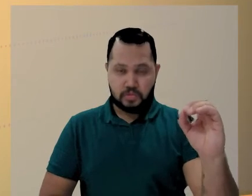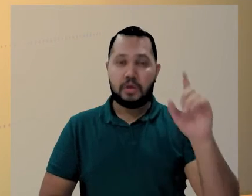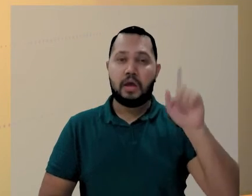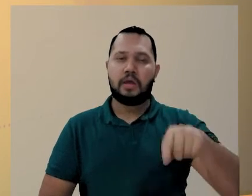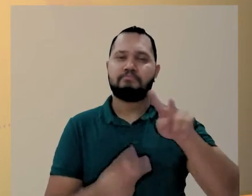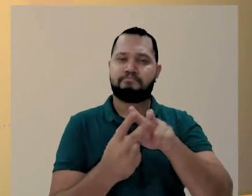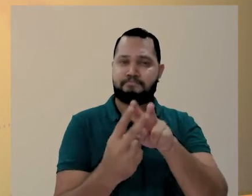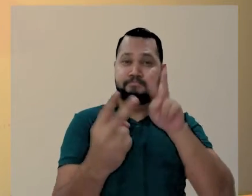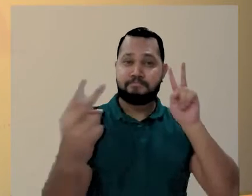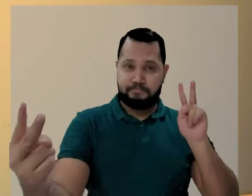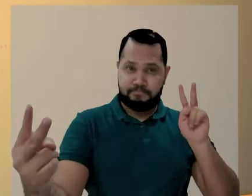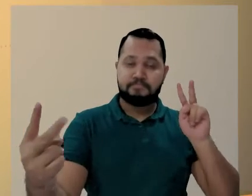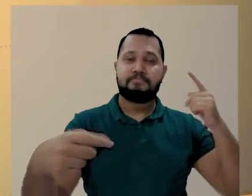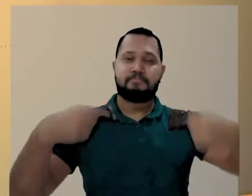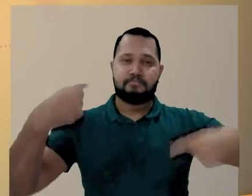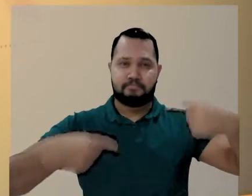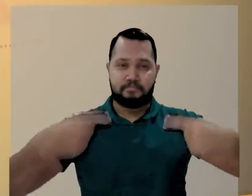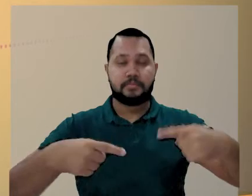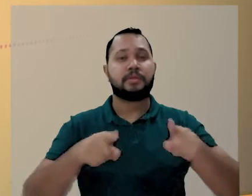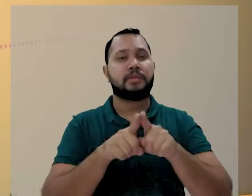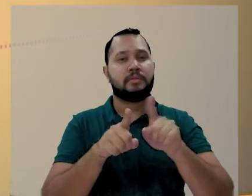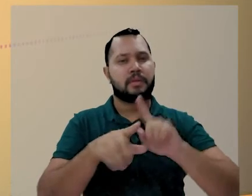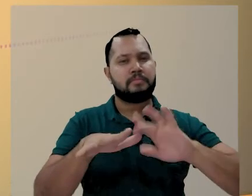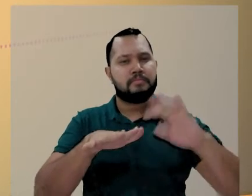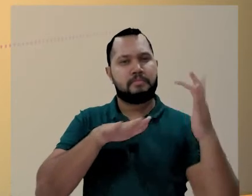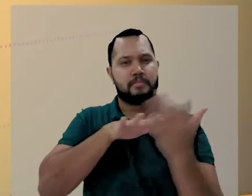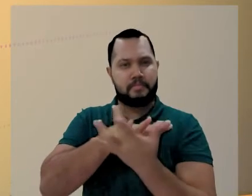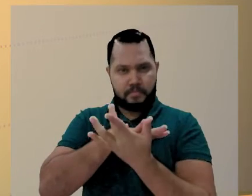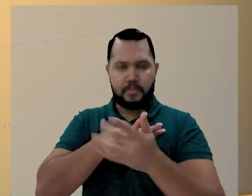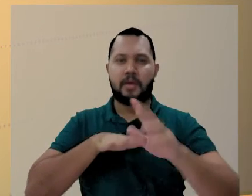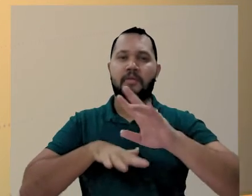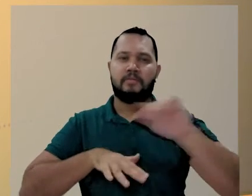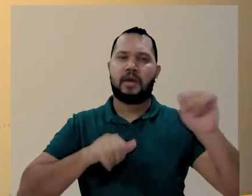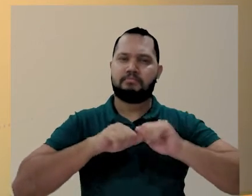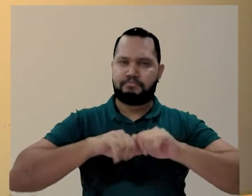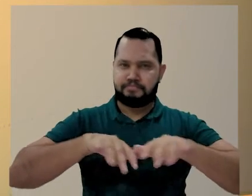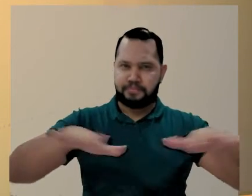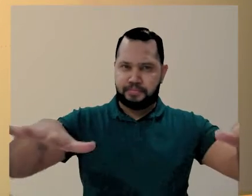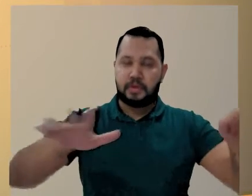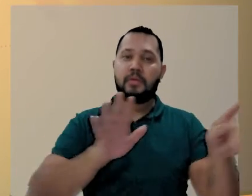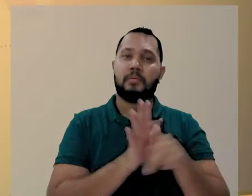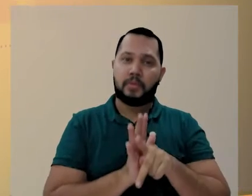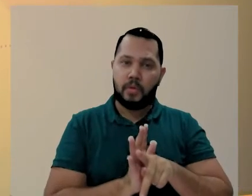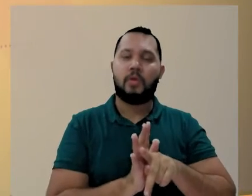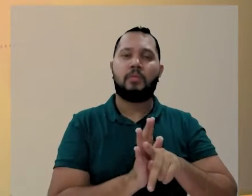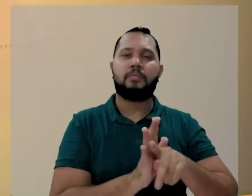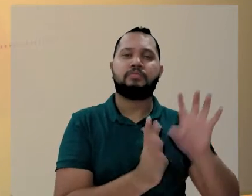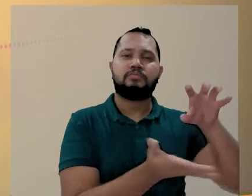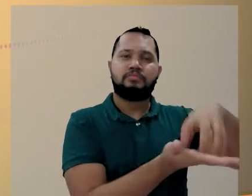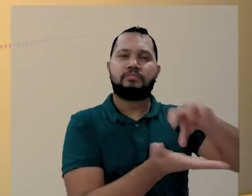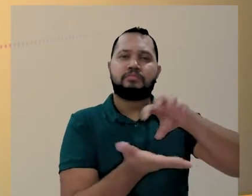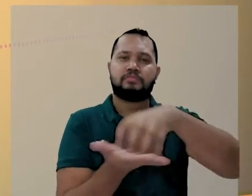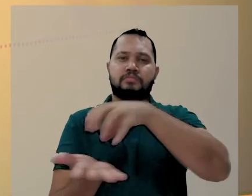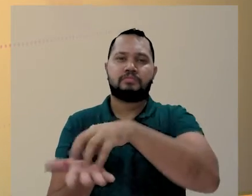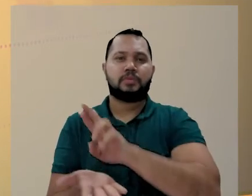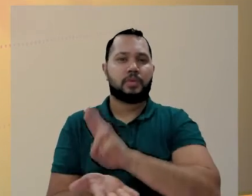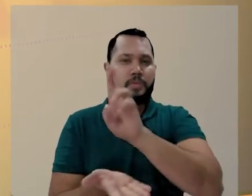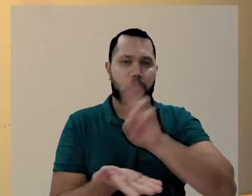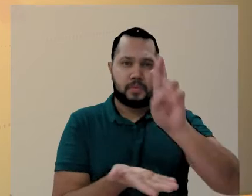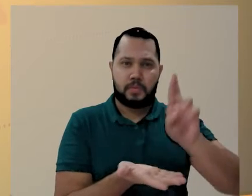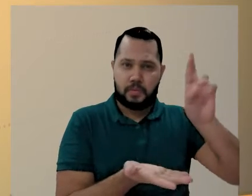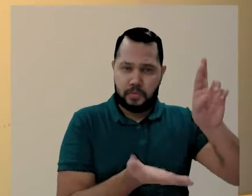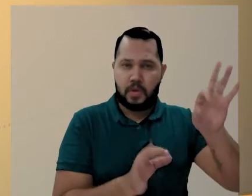março. Será realizado de forma online e transmitido nas redes sociais das entidades